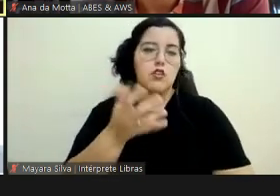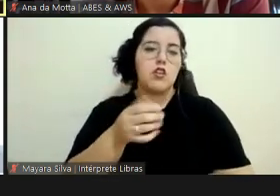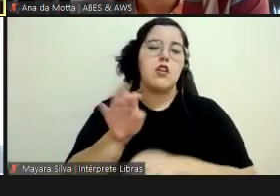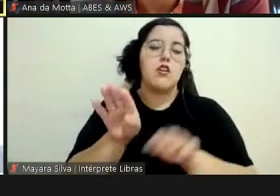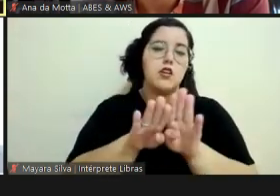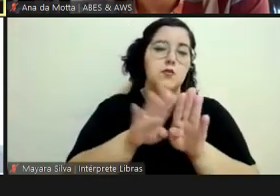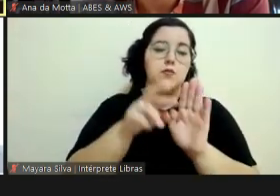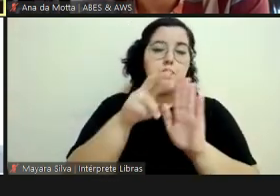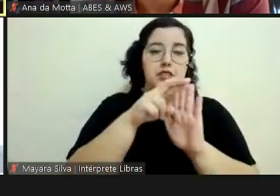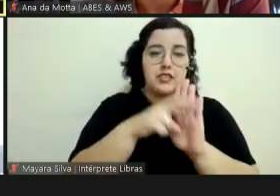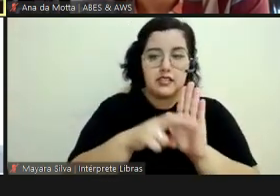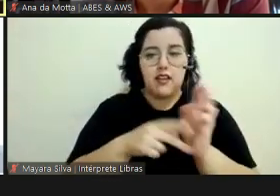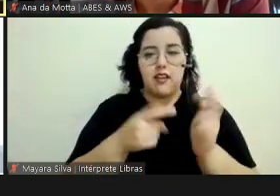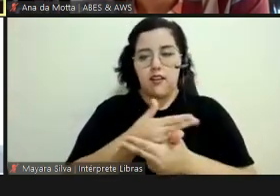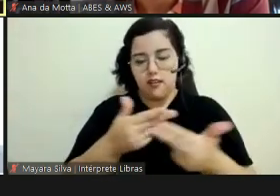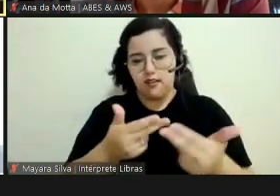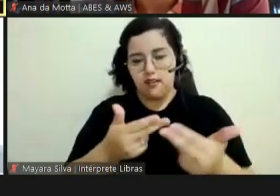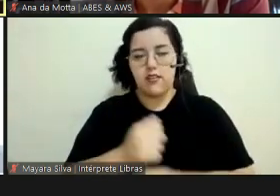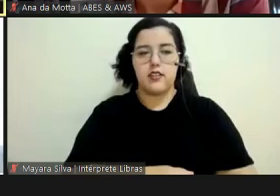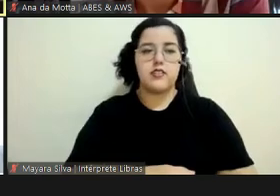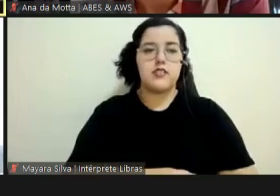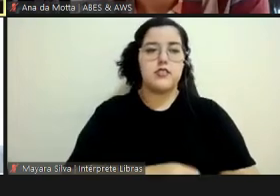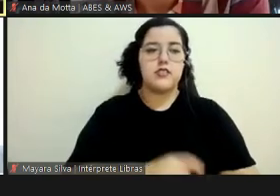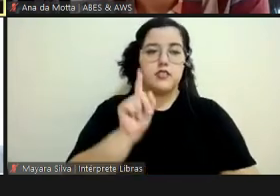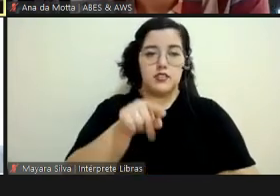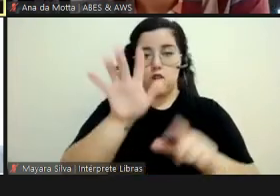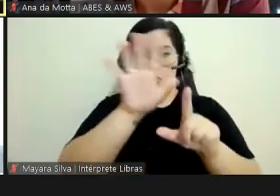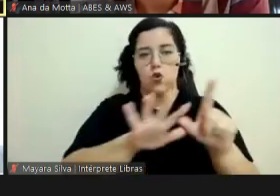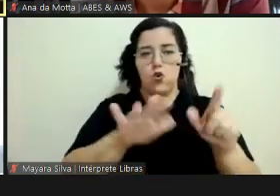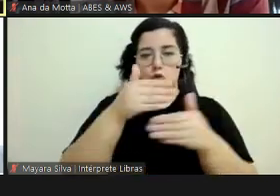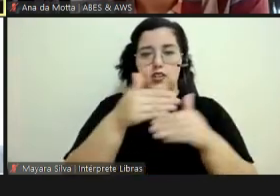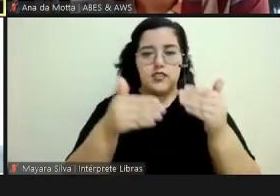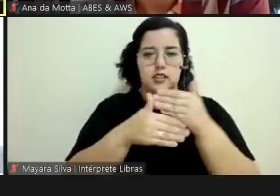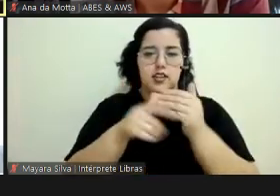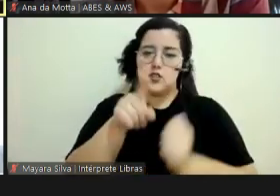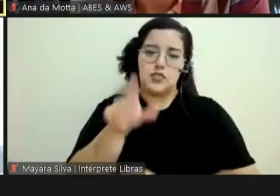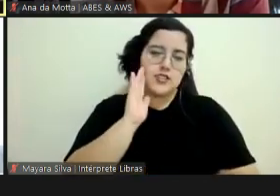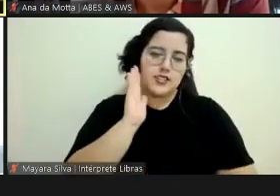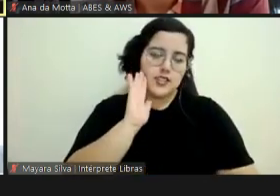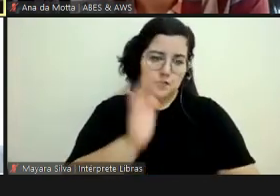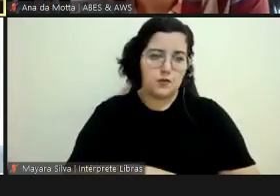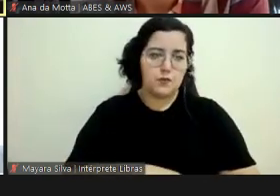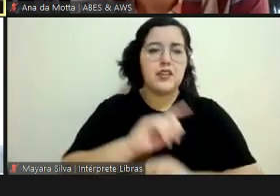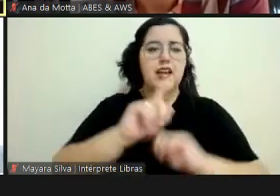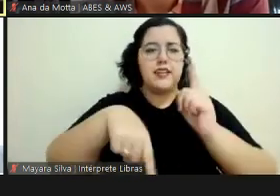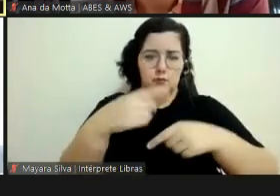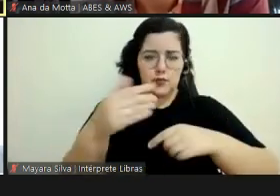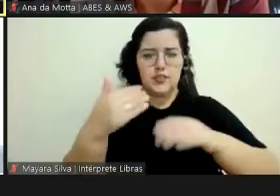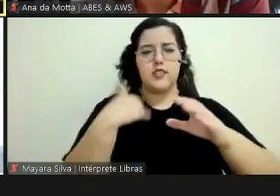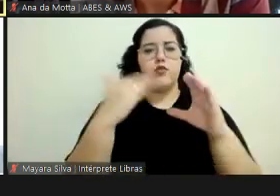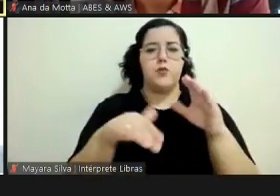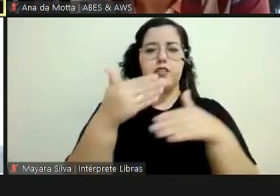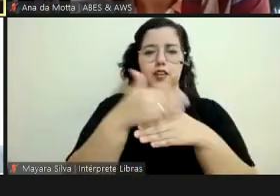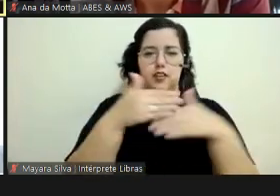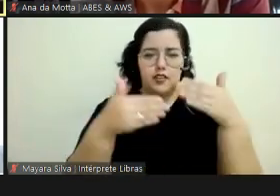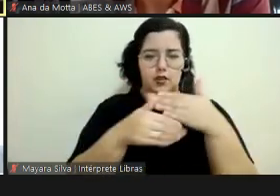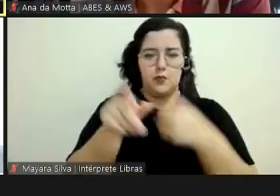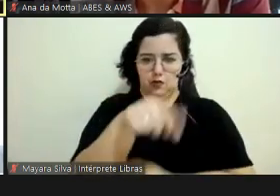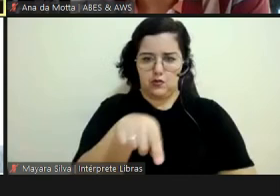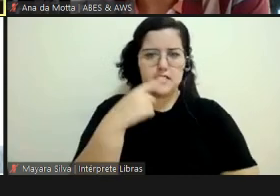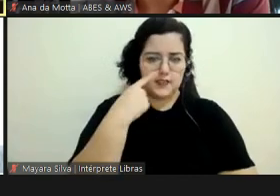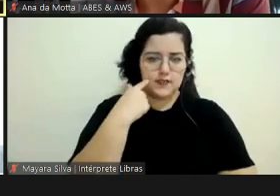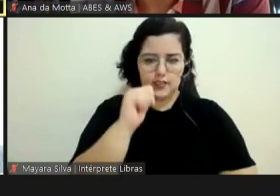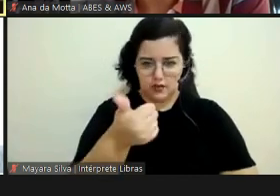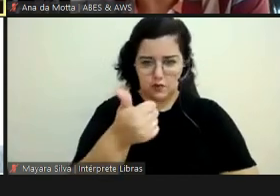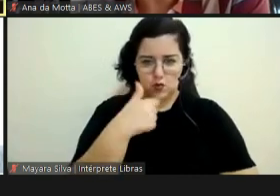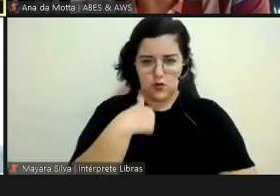integridade. Então, esse aqui é um slide do porquê. Ah, só para efeito de controle, eu vou disponibilizar para vocês, tá? A apresentação, depois eu mando para